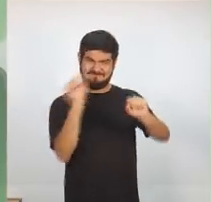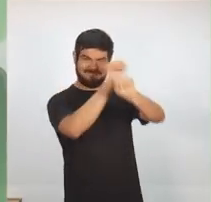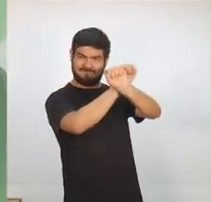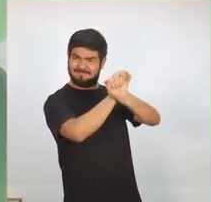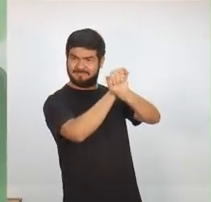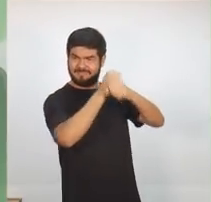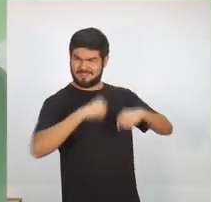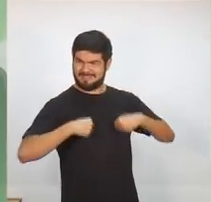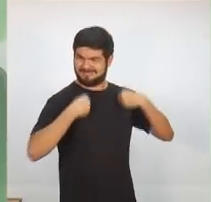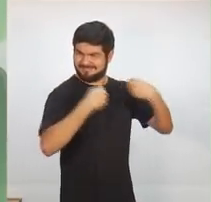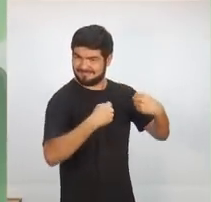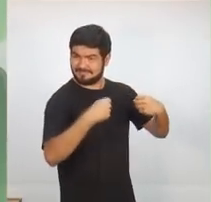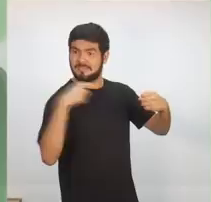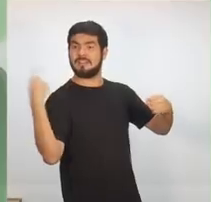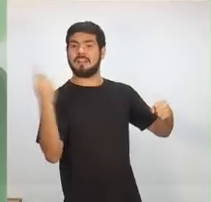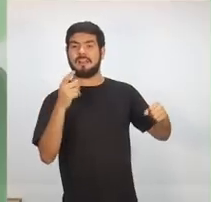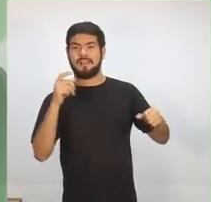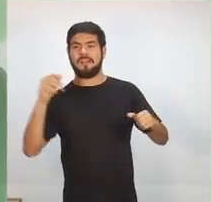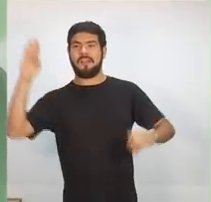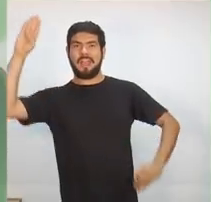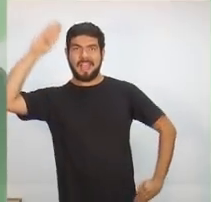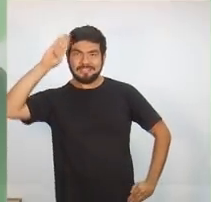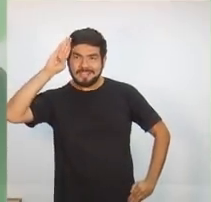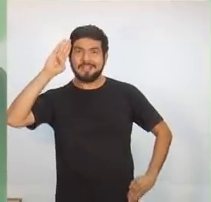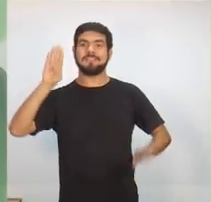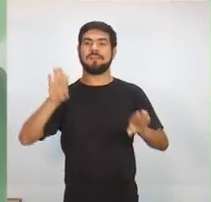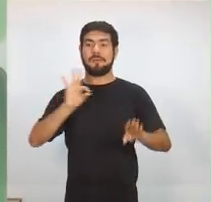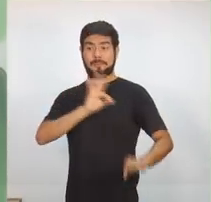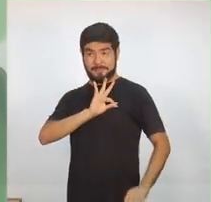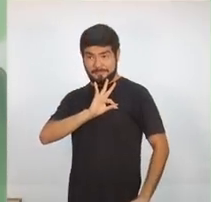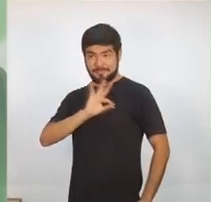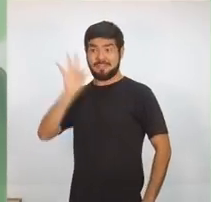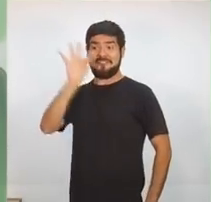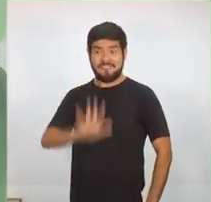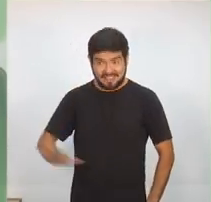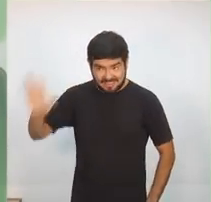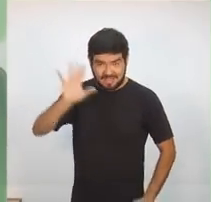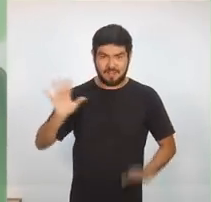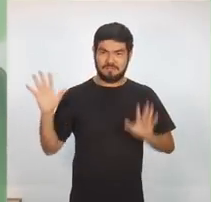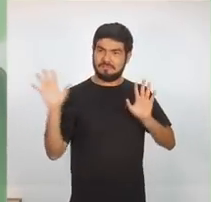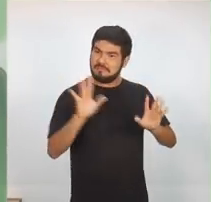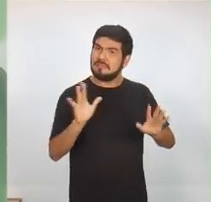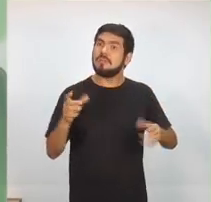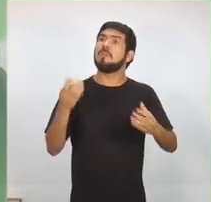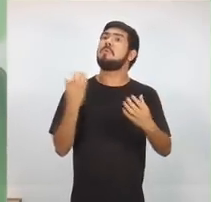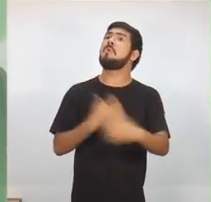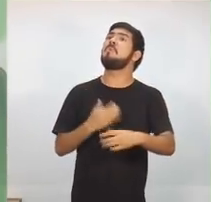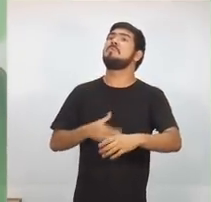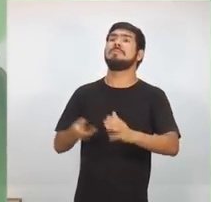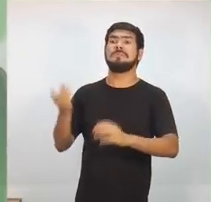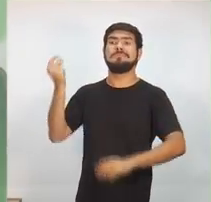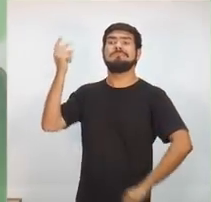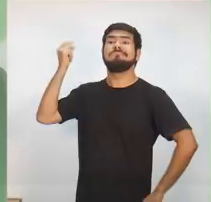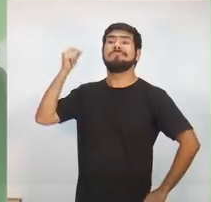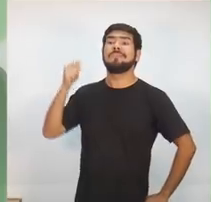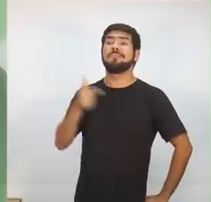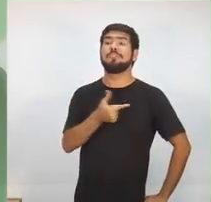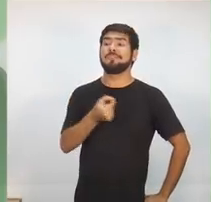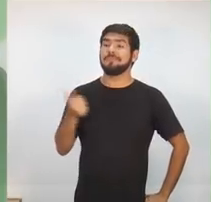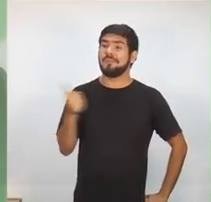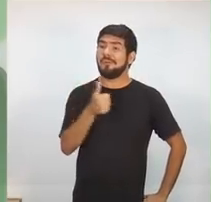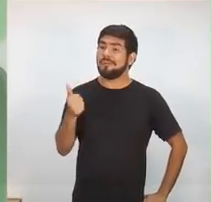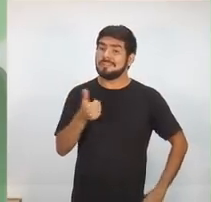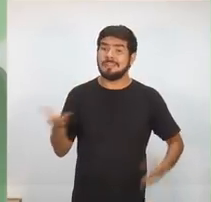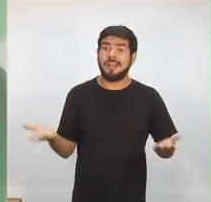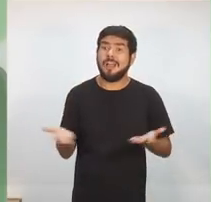Do nosso lado, vamos aumentar o efetivo da Polícia Militar. O último concurso foi feito em 2011. Vamos aumentar o efetivo